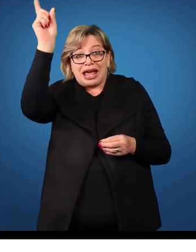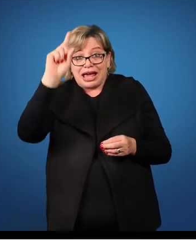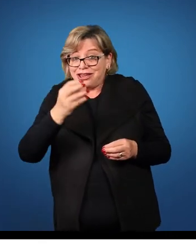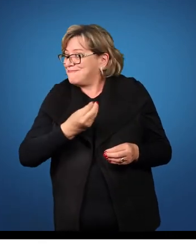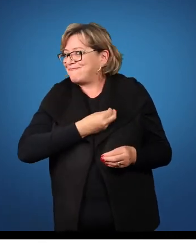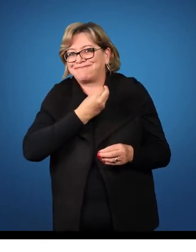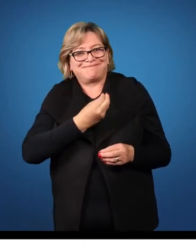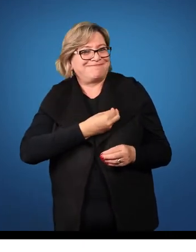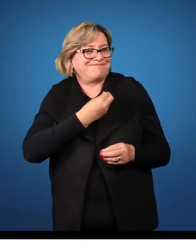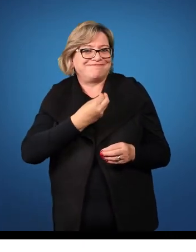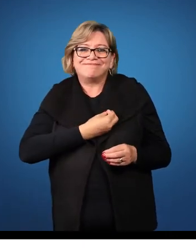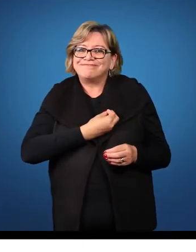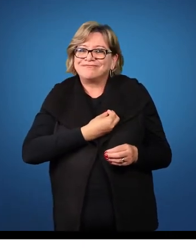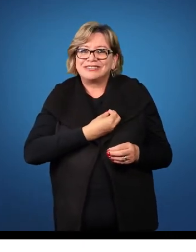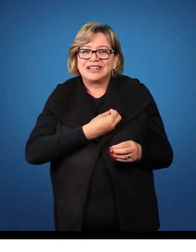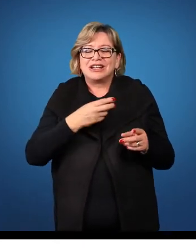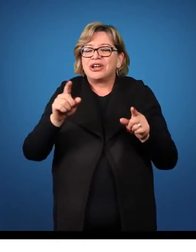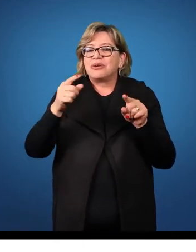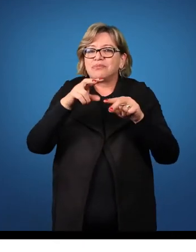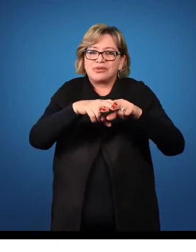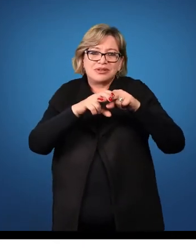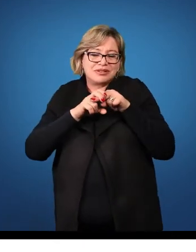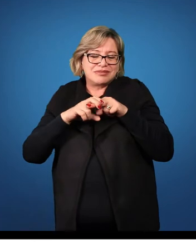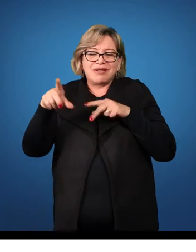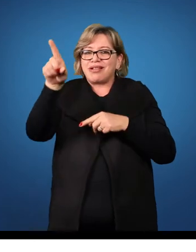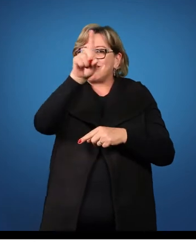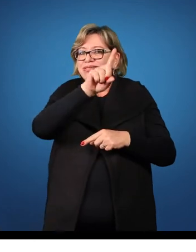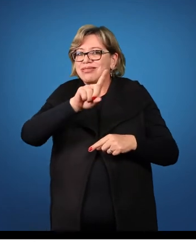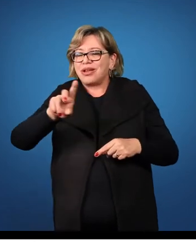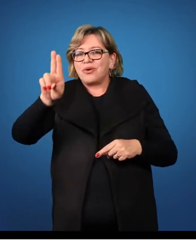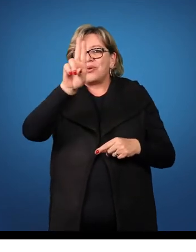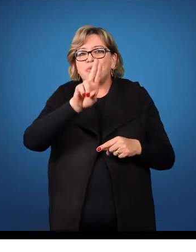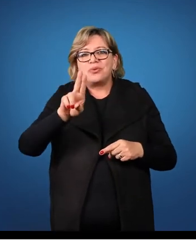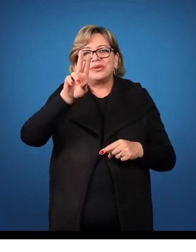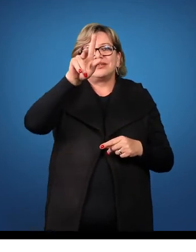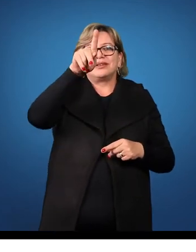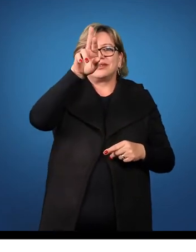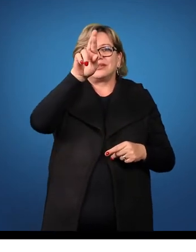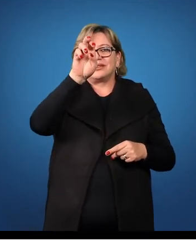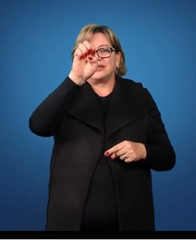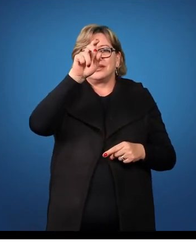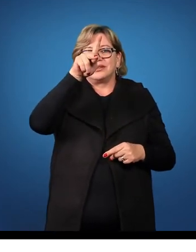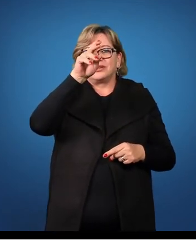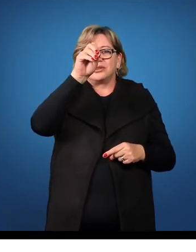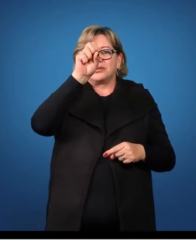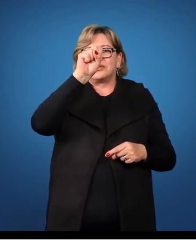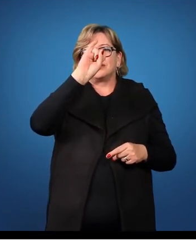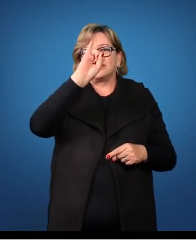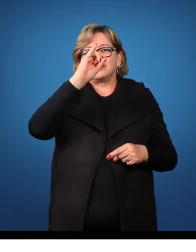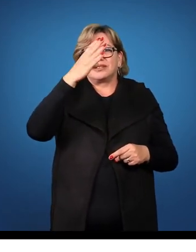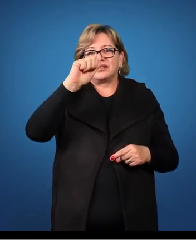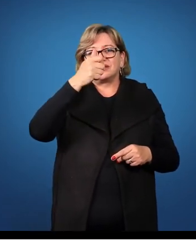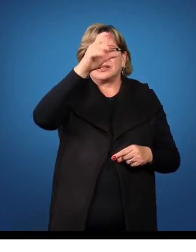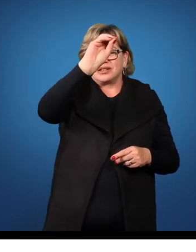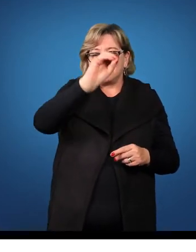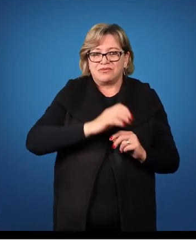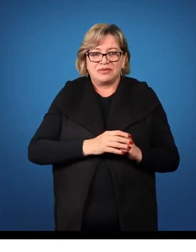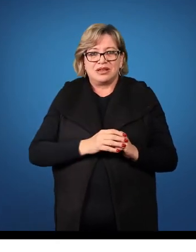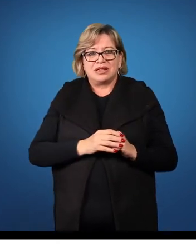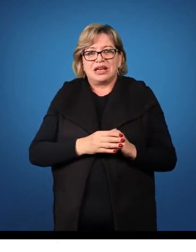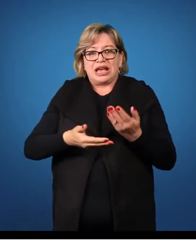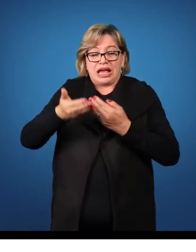nós não utilizamos a preposição a. Usei a,